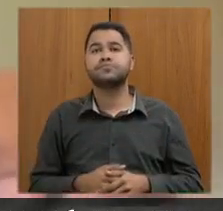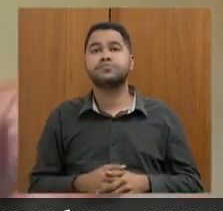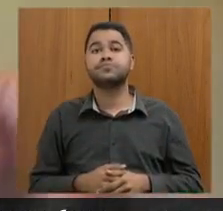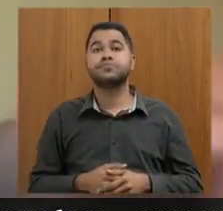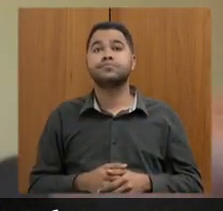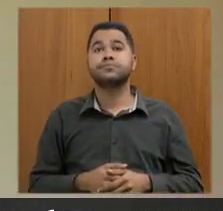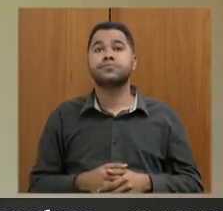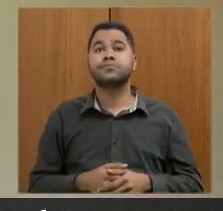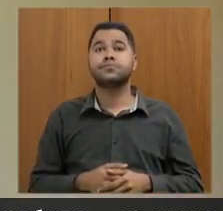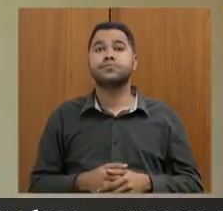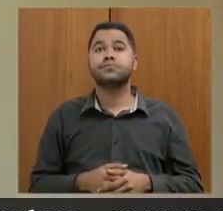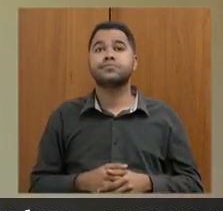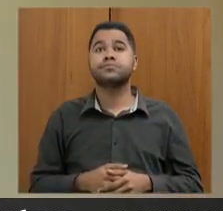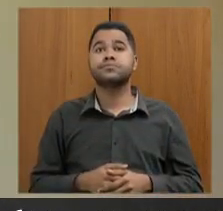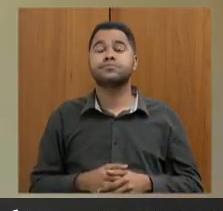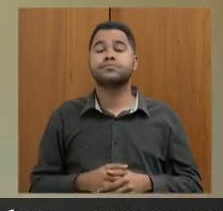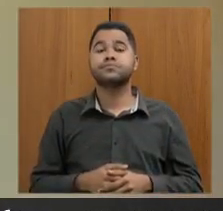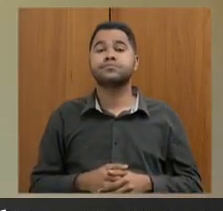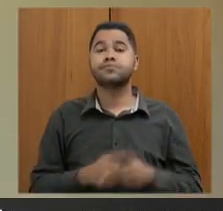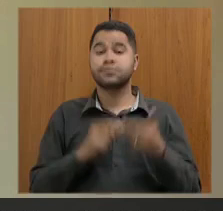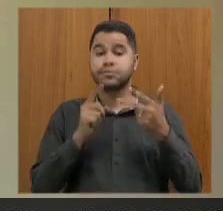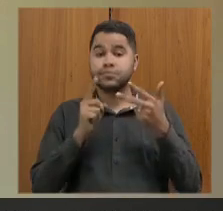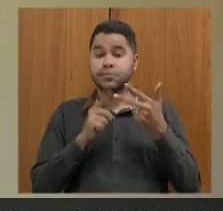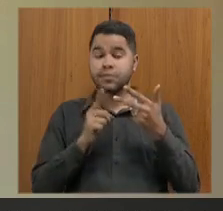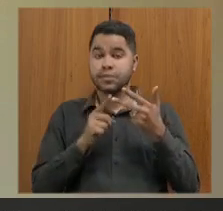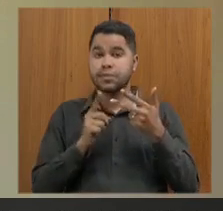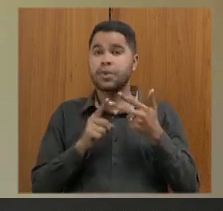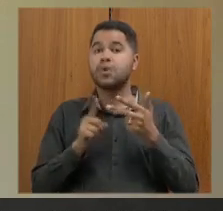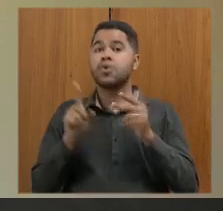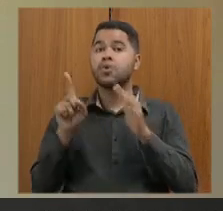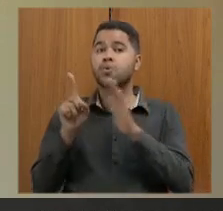A segunda pergunta diz respeito